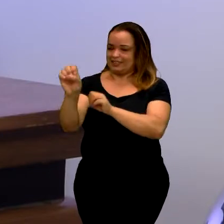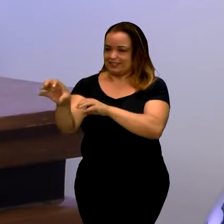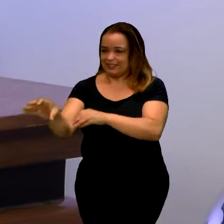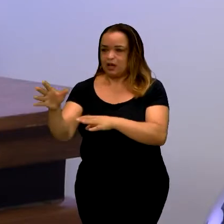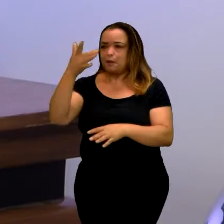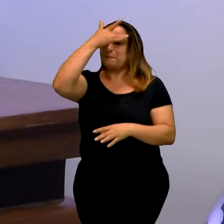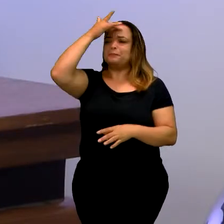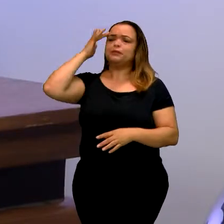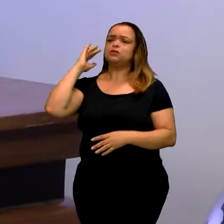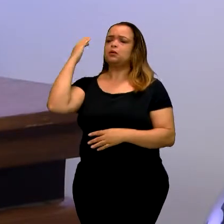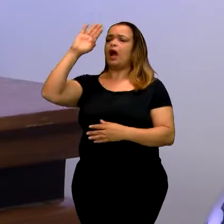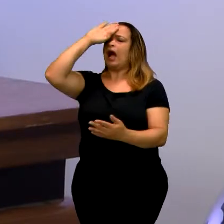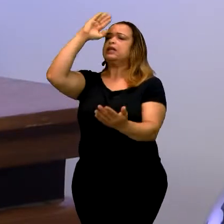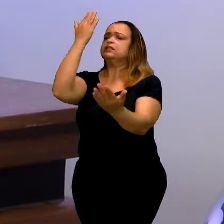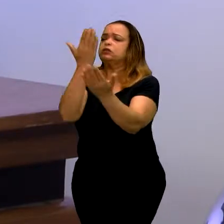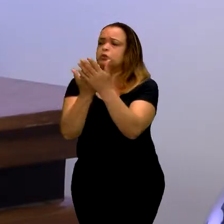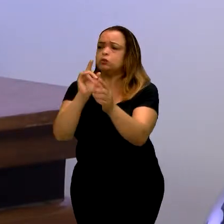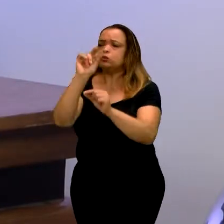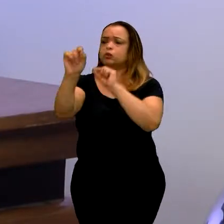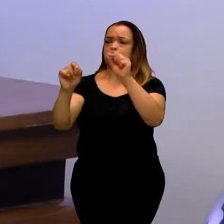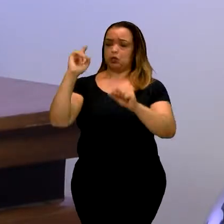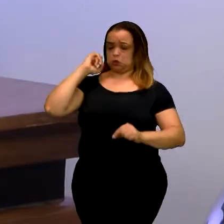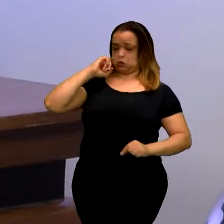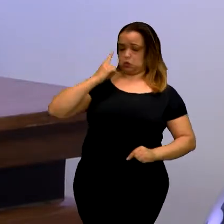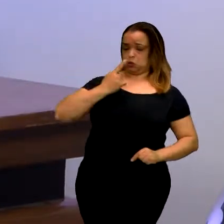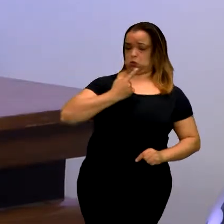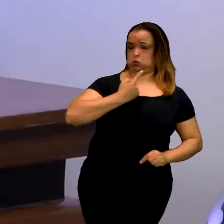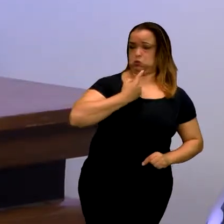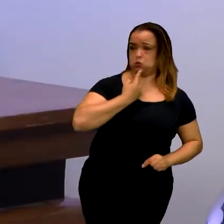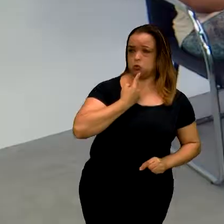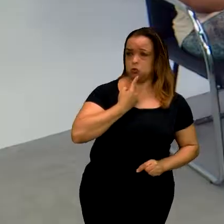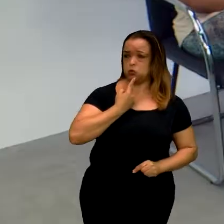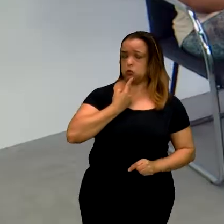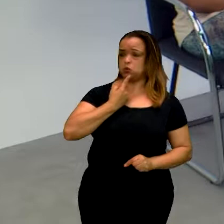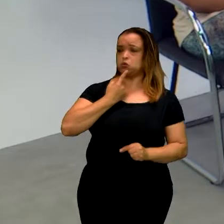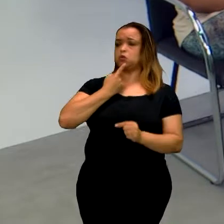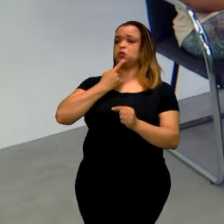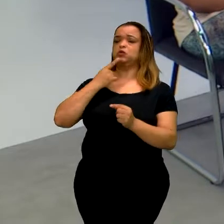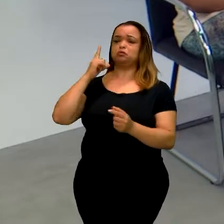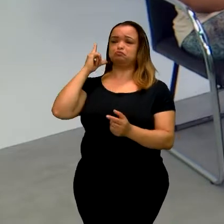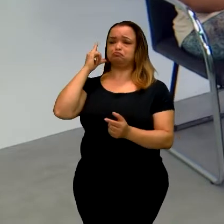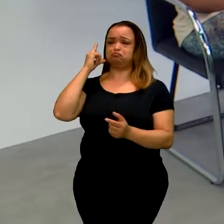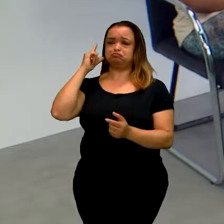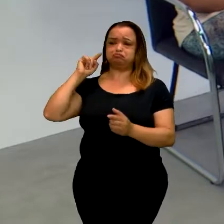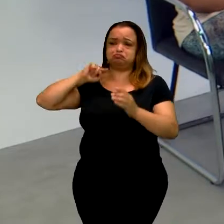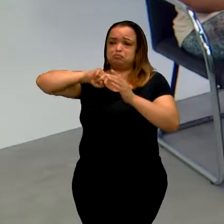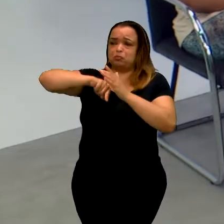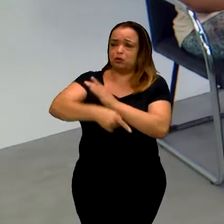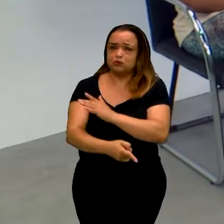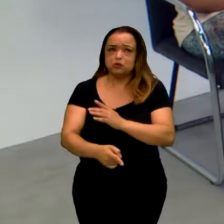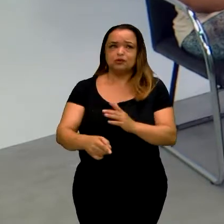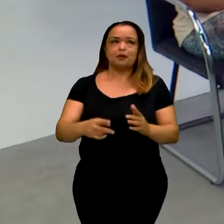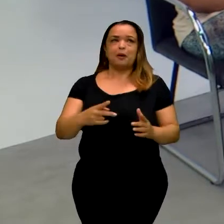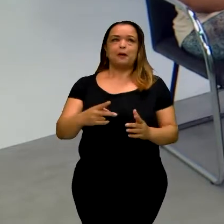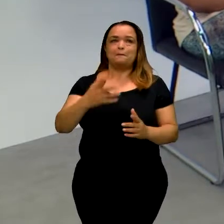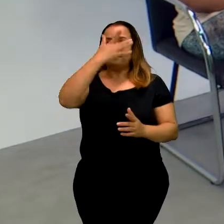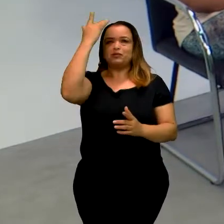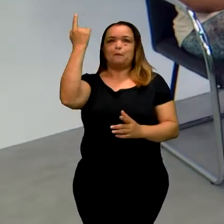acreditam que pessoas surdas com esse tipo de perda, jamais poderão aprender a falar.